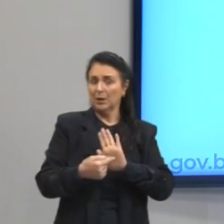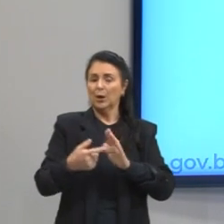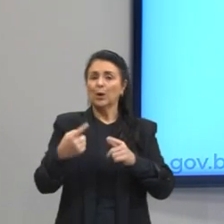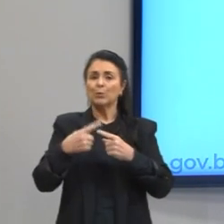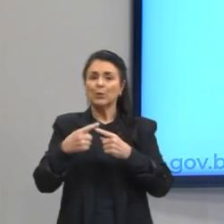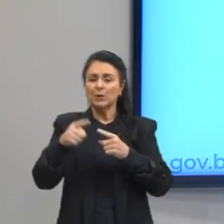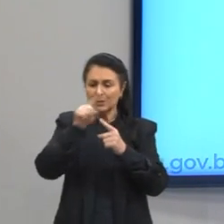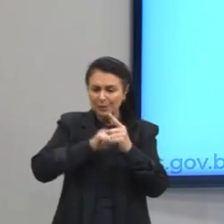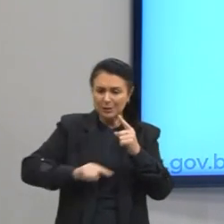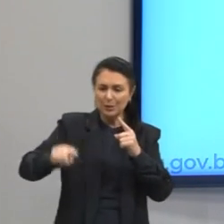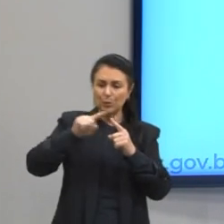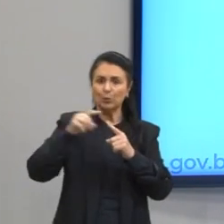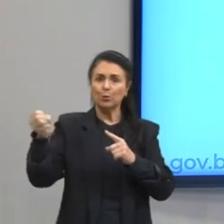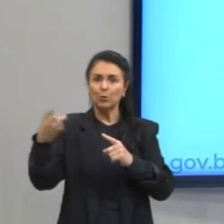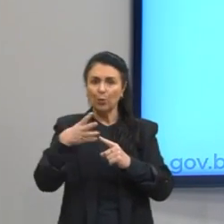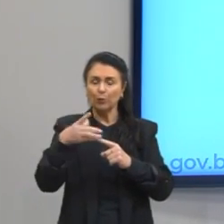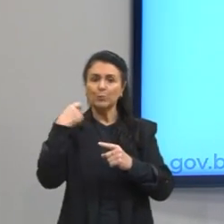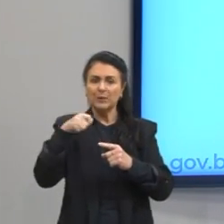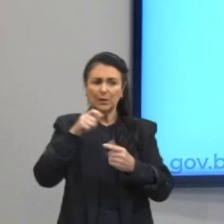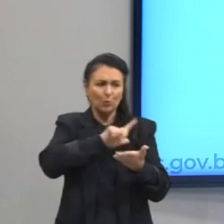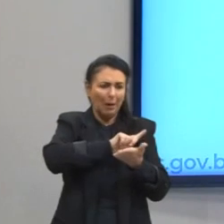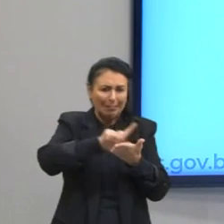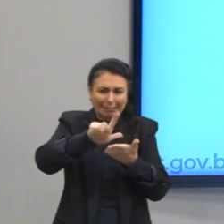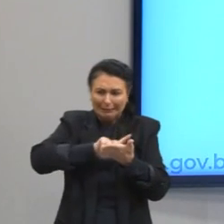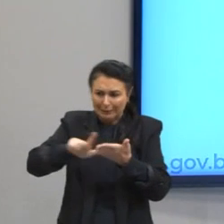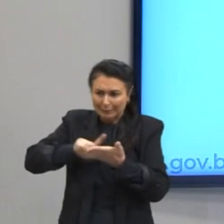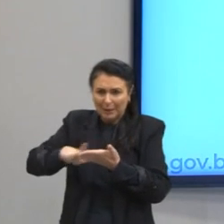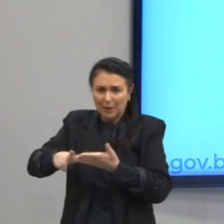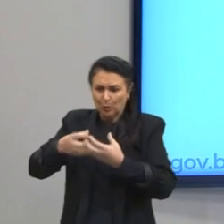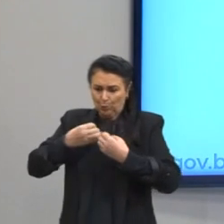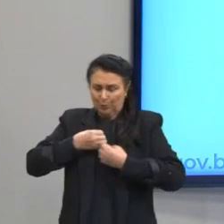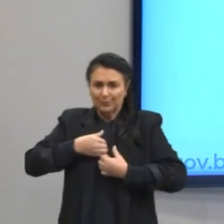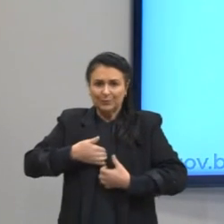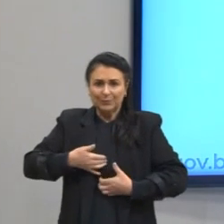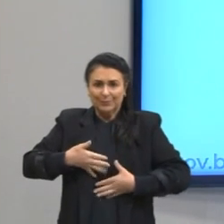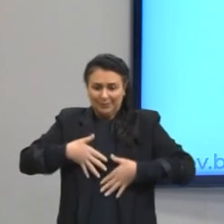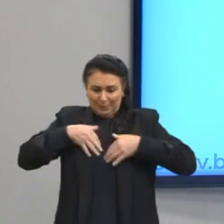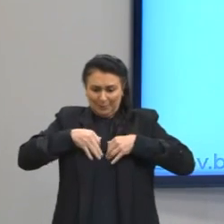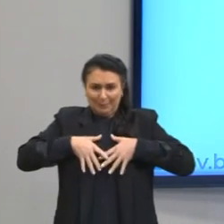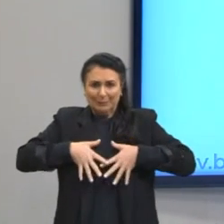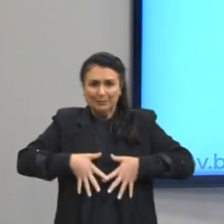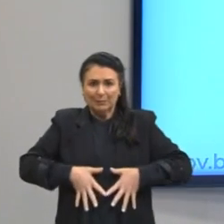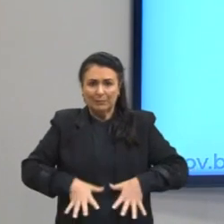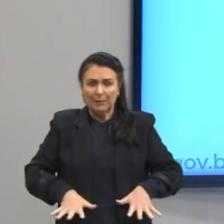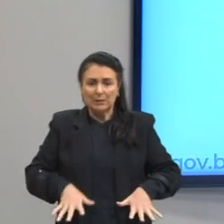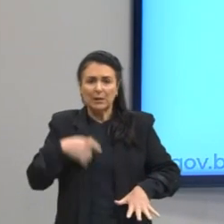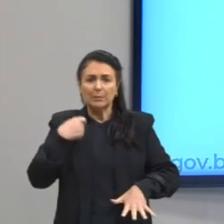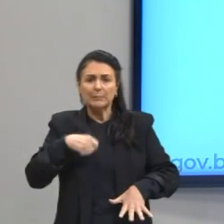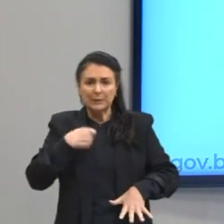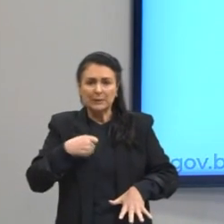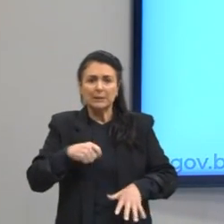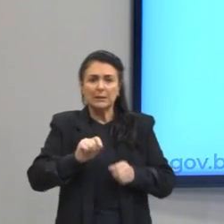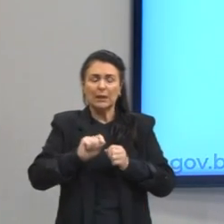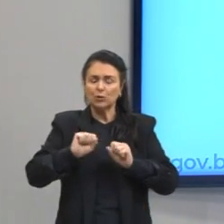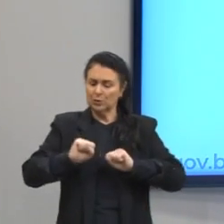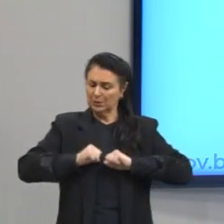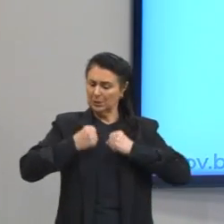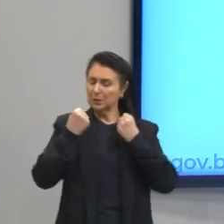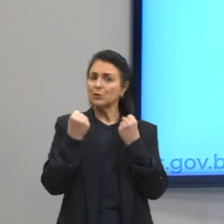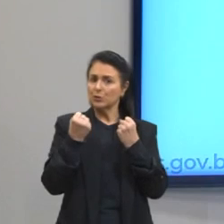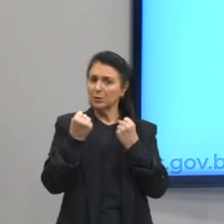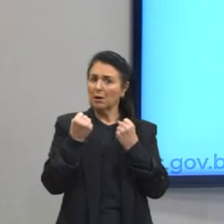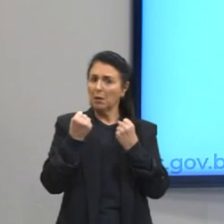ciclo existe uma desintoxicação. Seja com medida em suas ações, já que precisará de energia para se